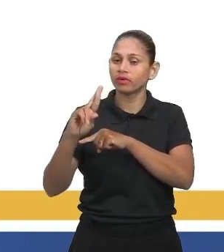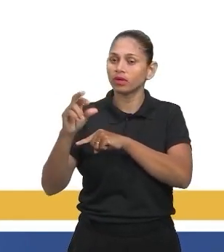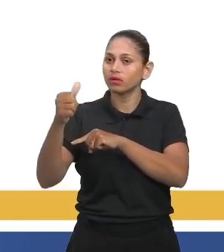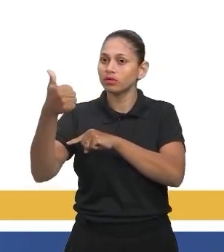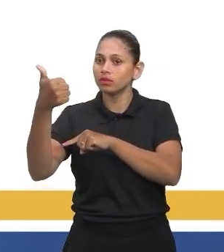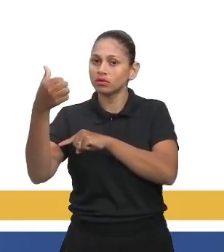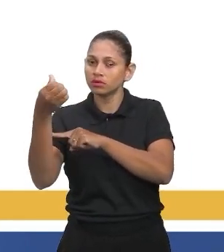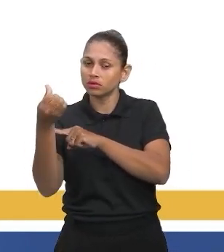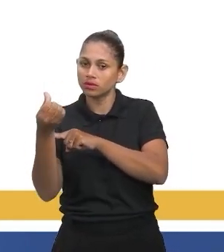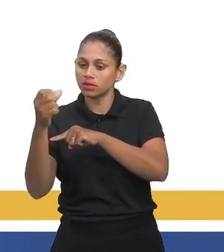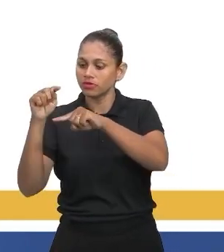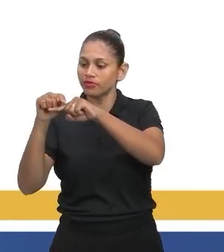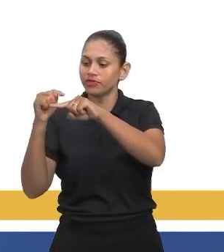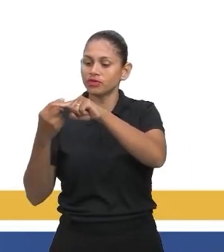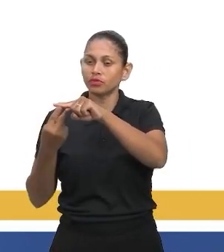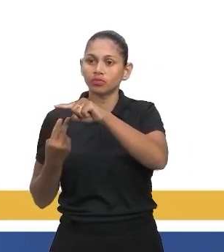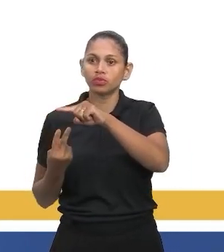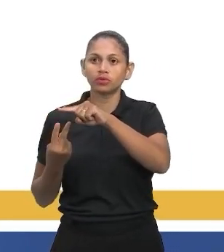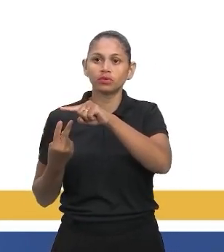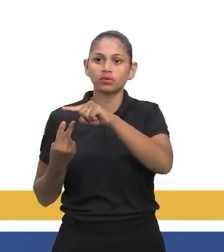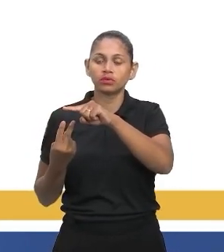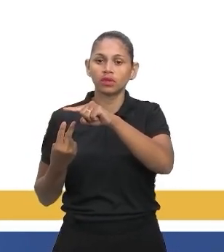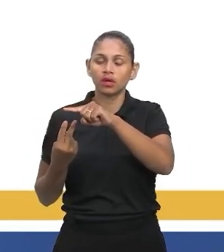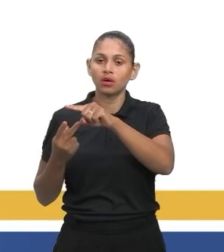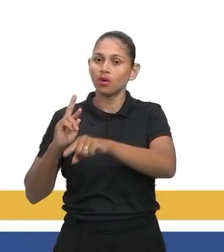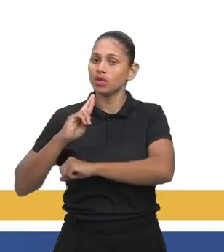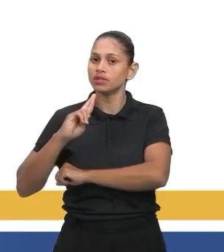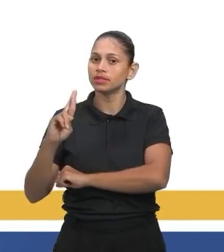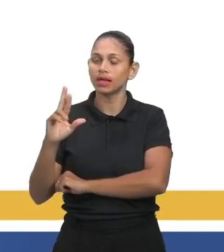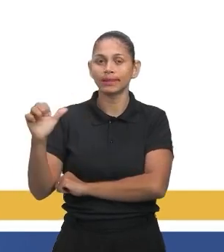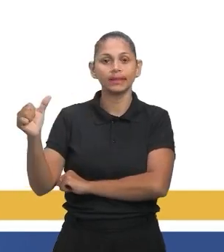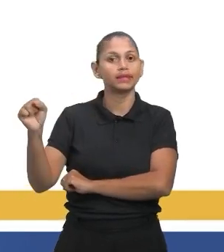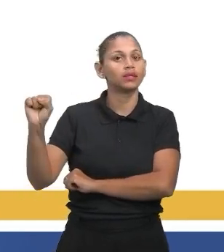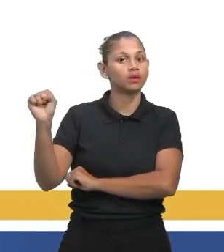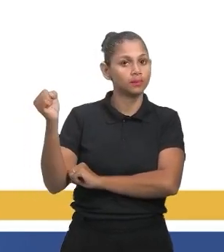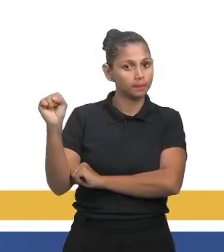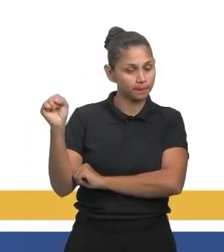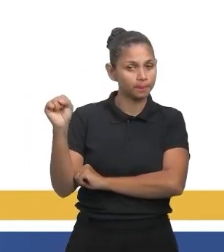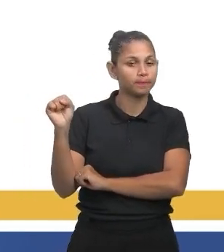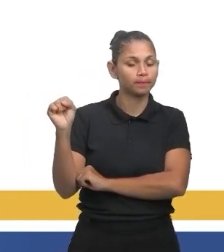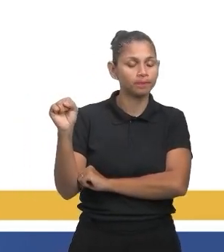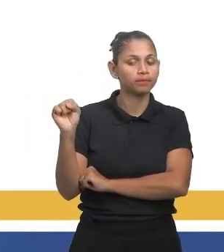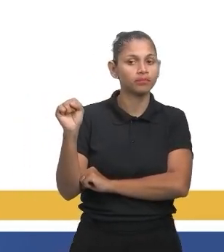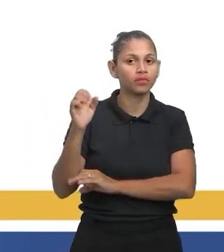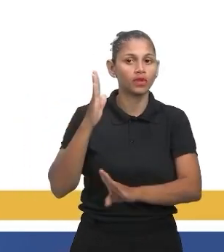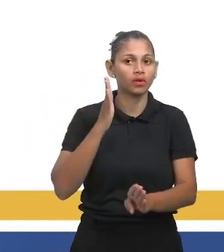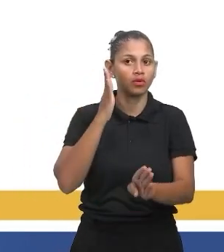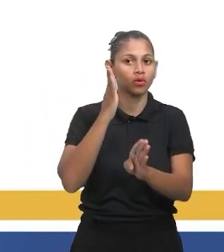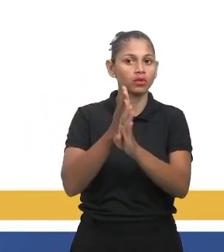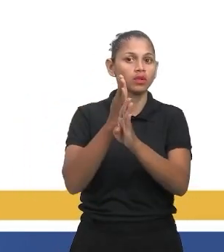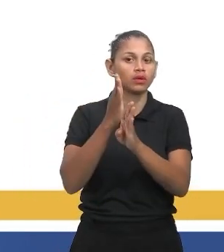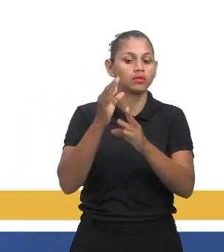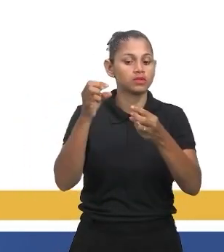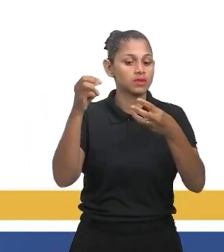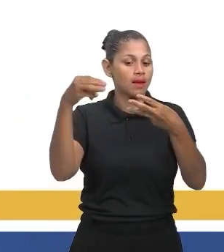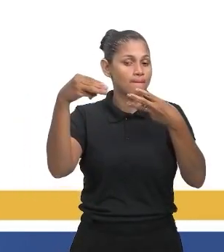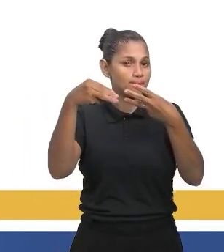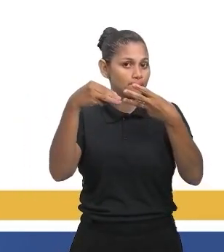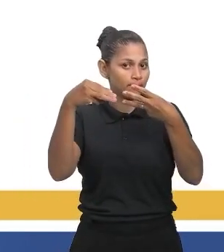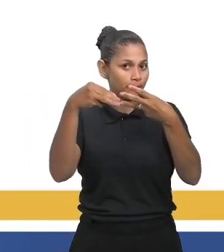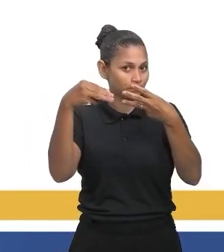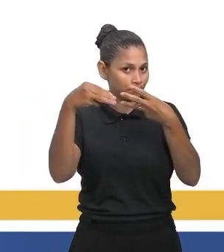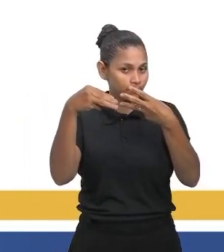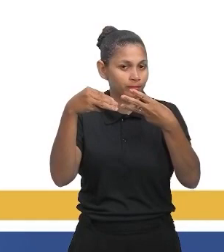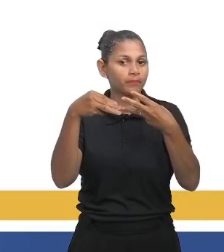dividido por dois é igual a oito. Achamos a mediana. Gabarito, letra oito. E eu quero isso em